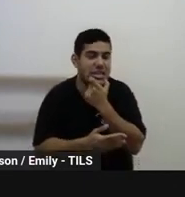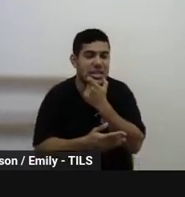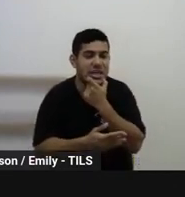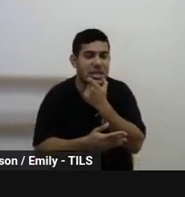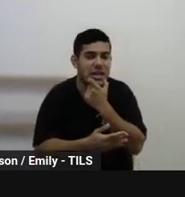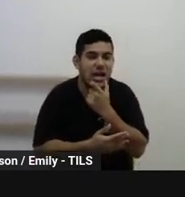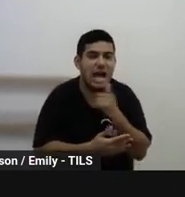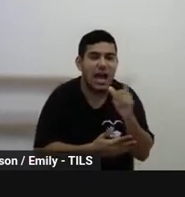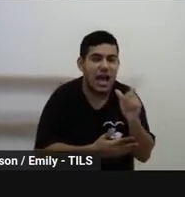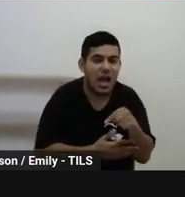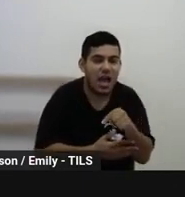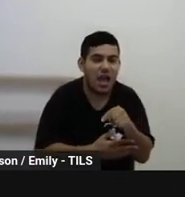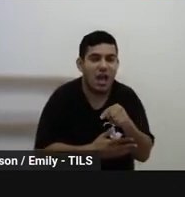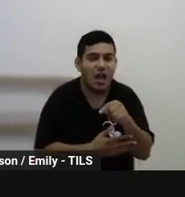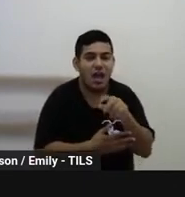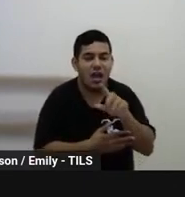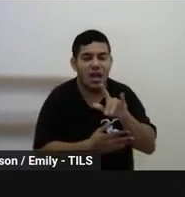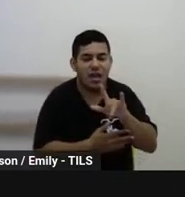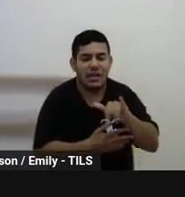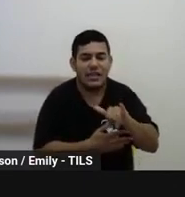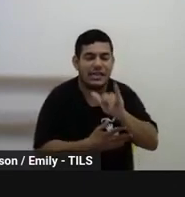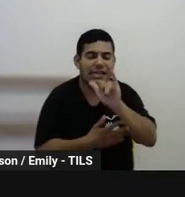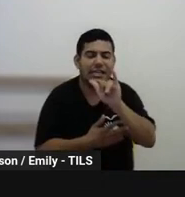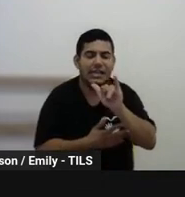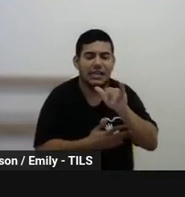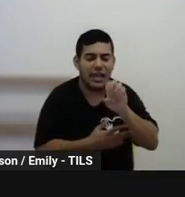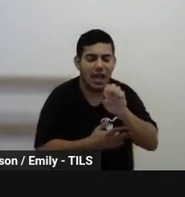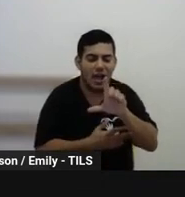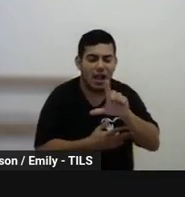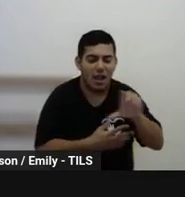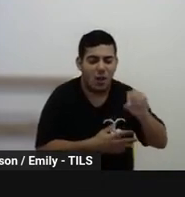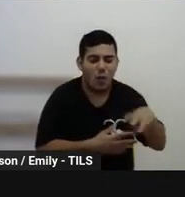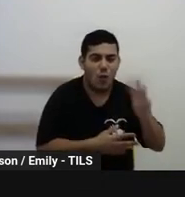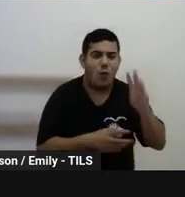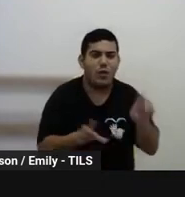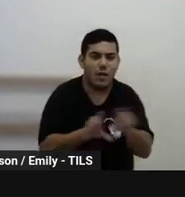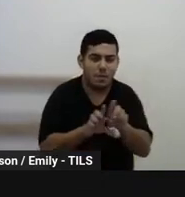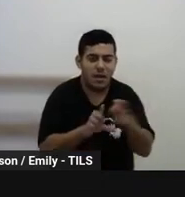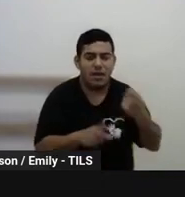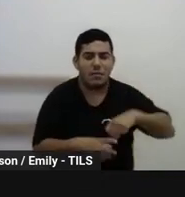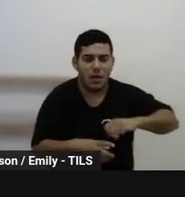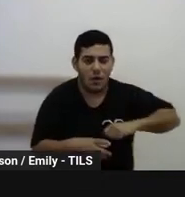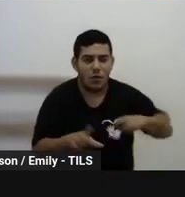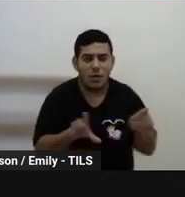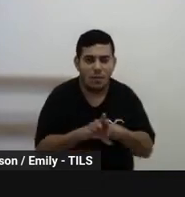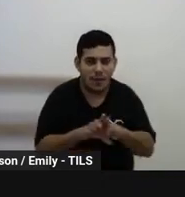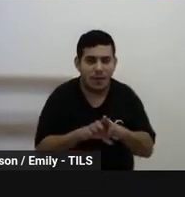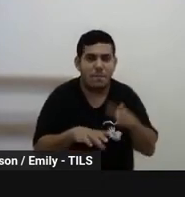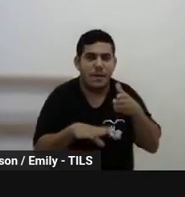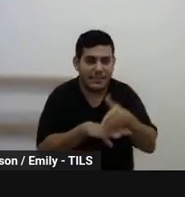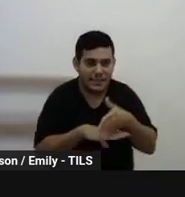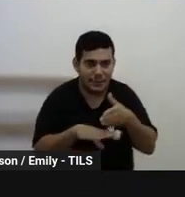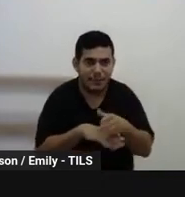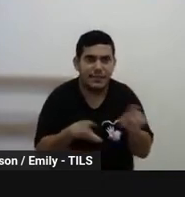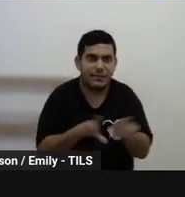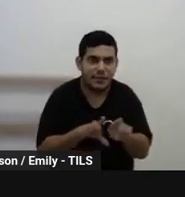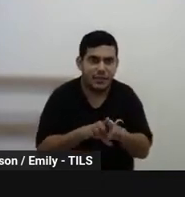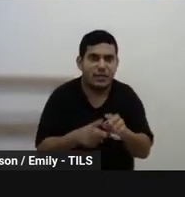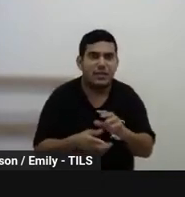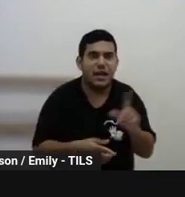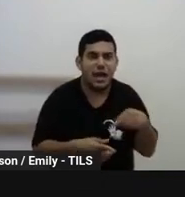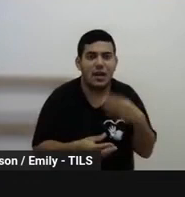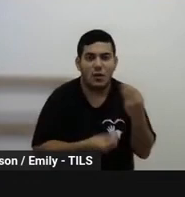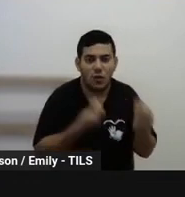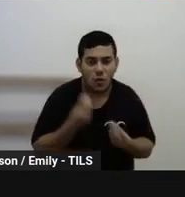tal fazer isso também na língua espanhola, já que a gente tem esse estudante internacional que participa dessa aula? Por que não